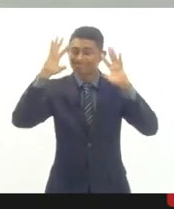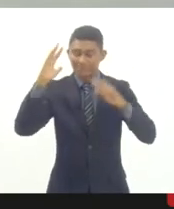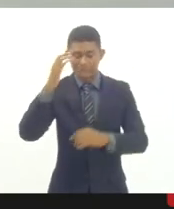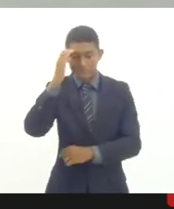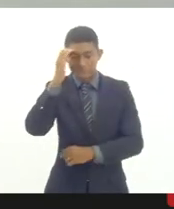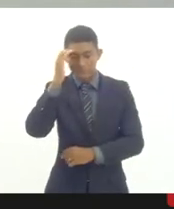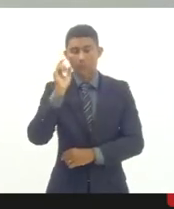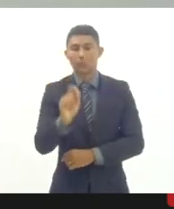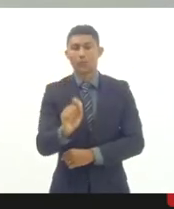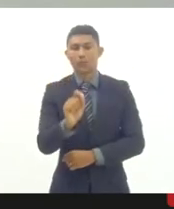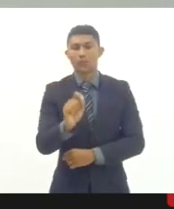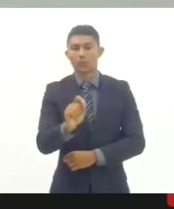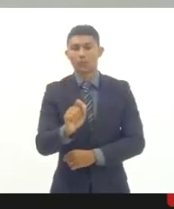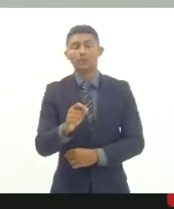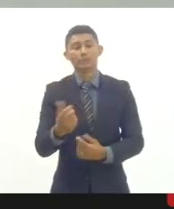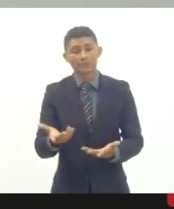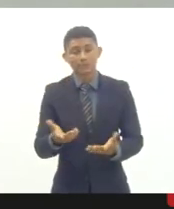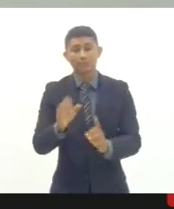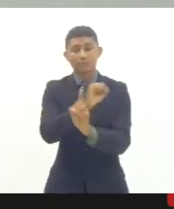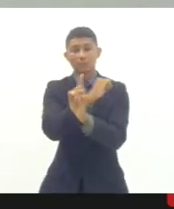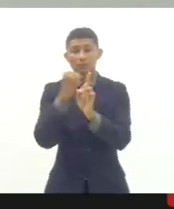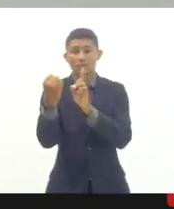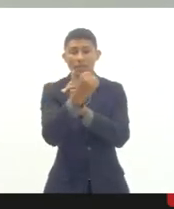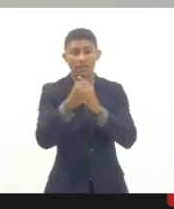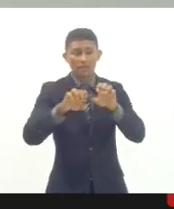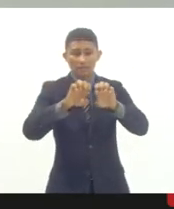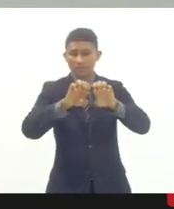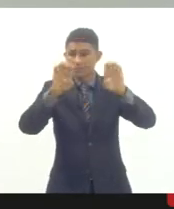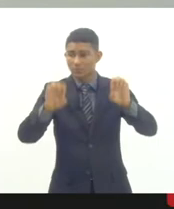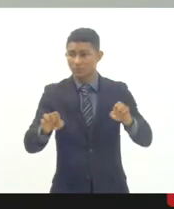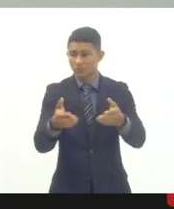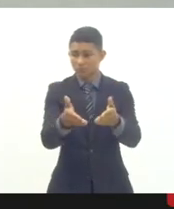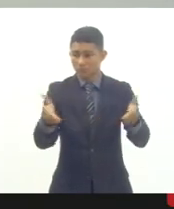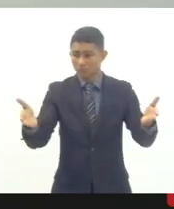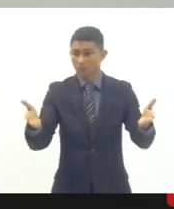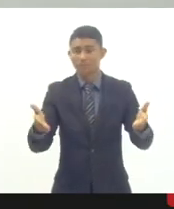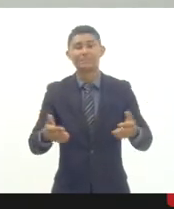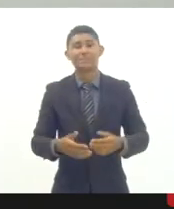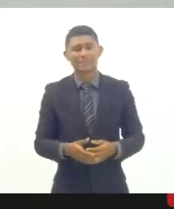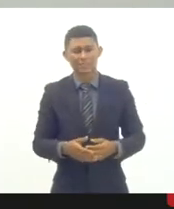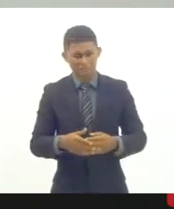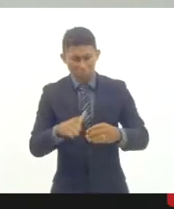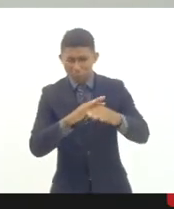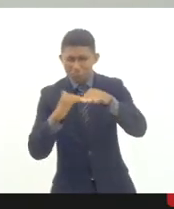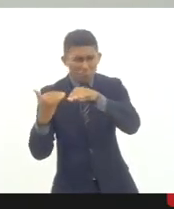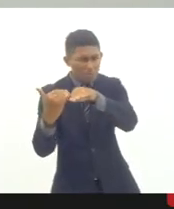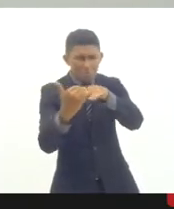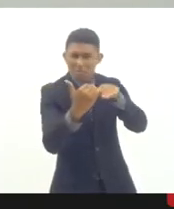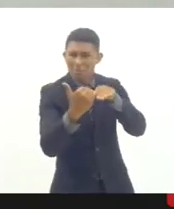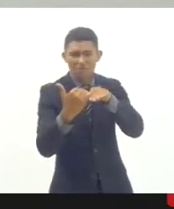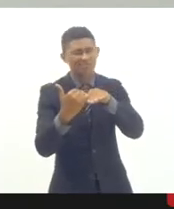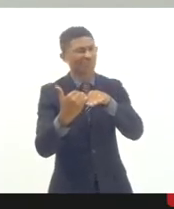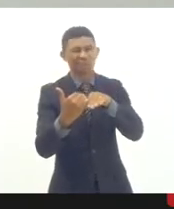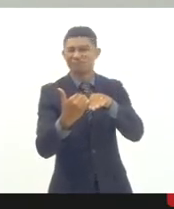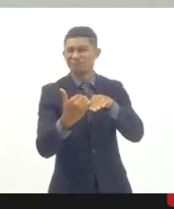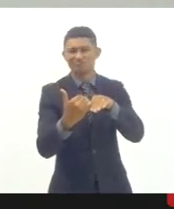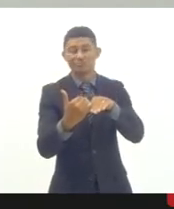entendimento, que a estrutura social, ela, ao contrário de ser hegemônica, ela é